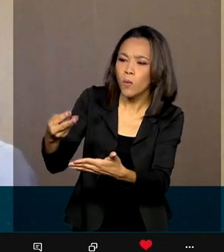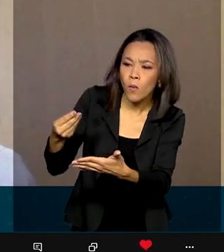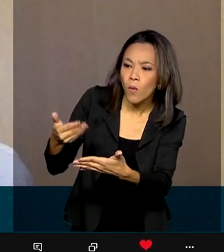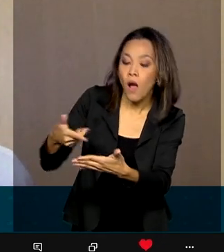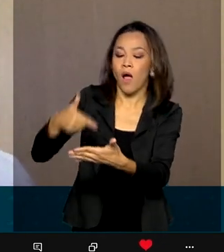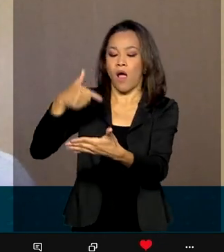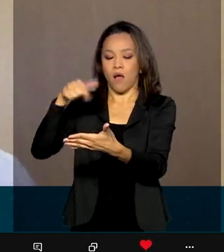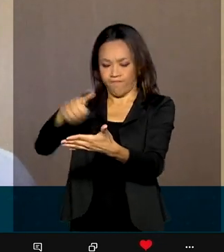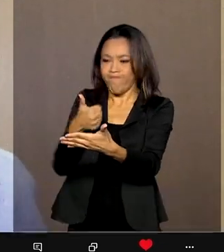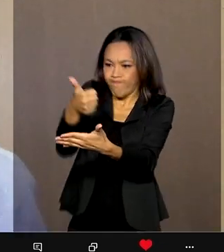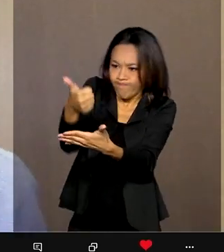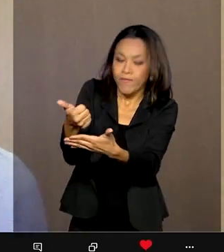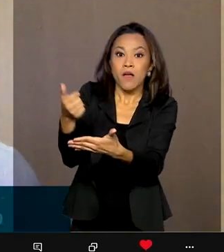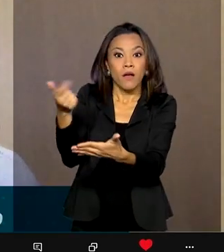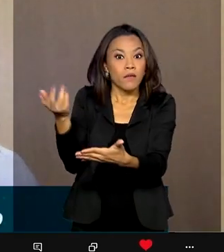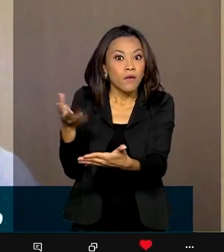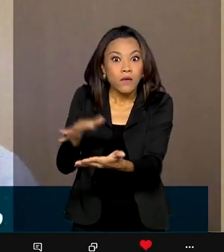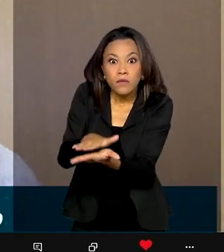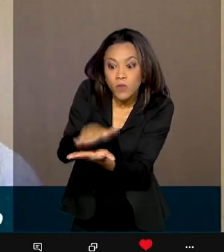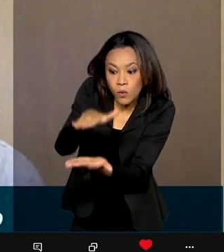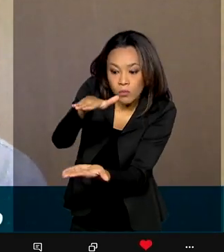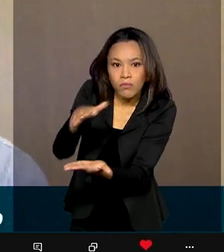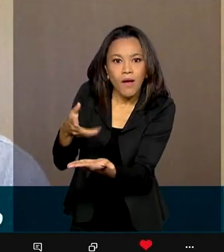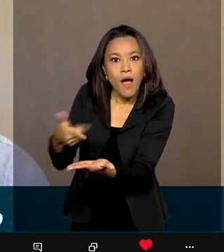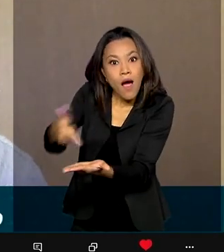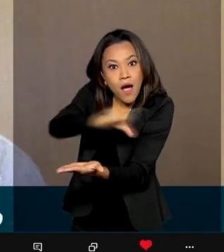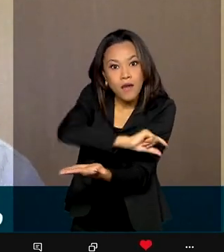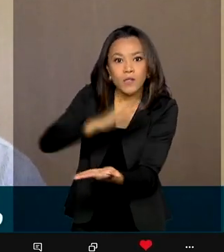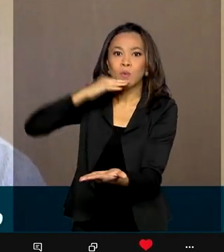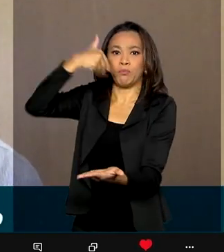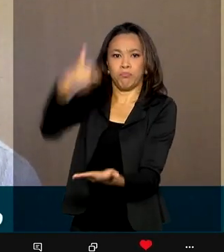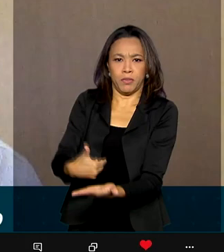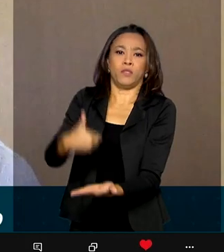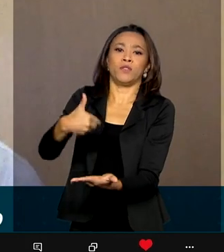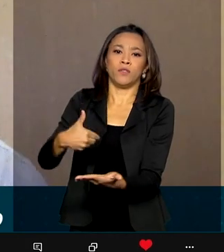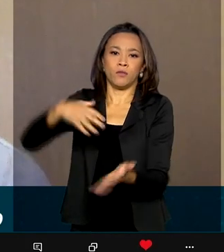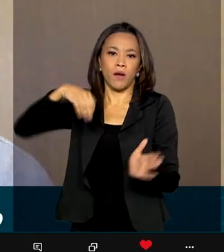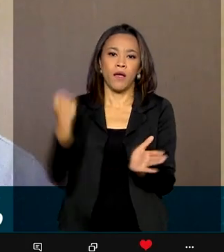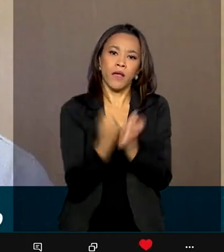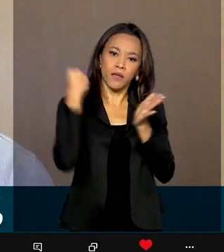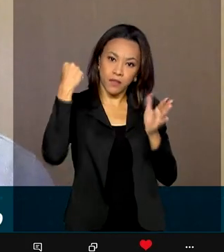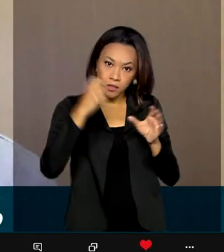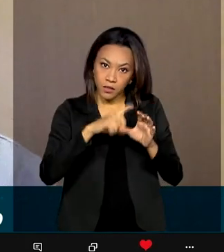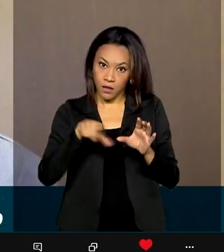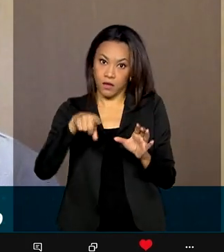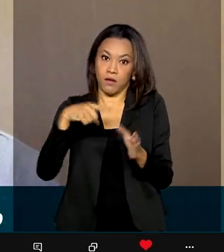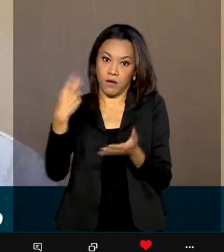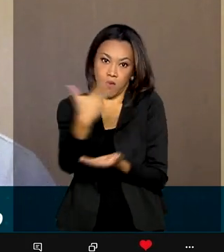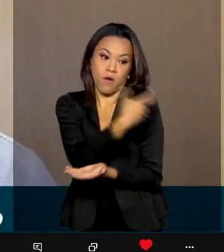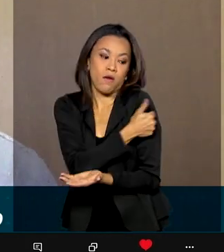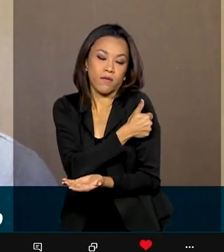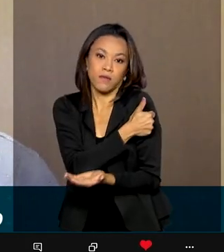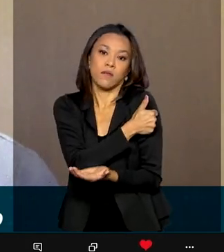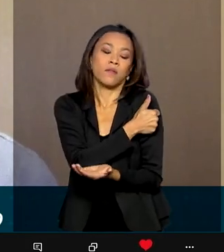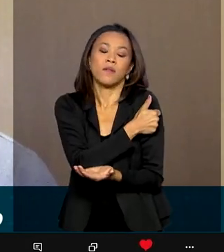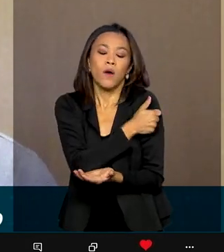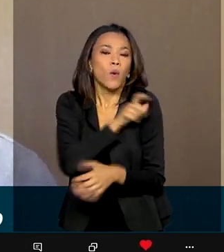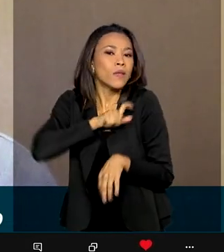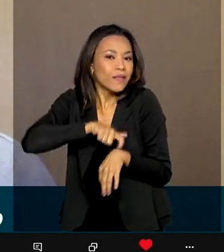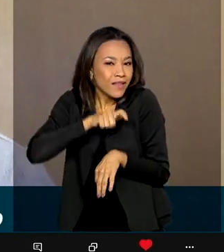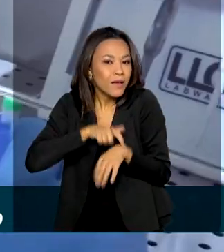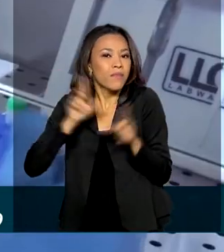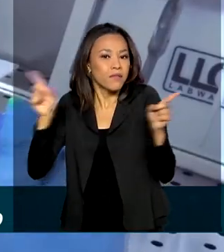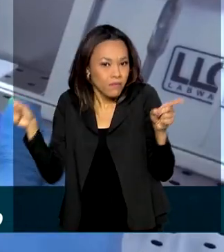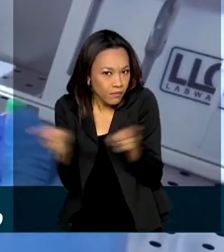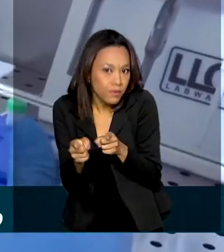avaliar uma grande quantidade de documentos antes do pedido formal de registro, o tempo para a análise do pedido de registro vai